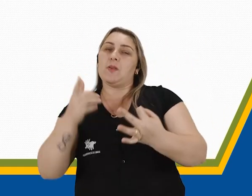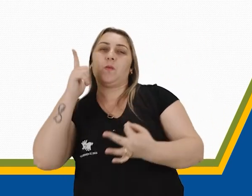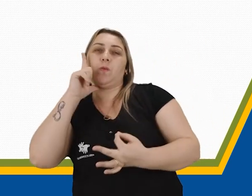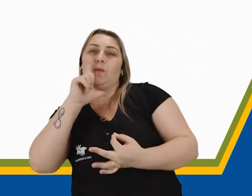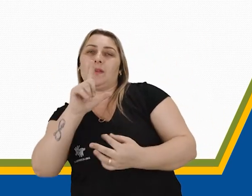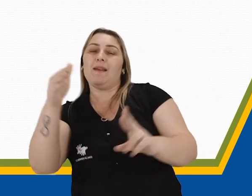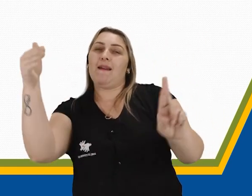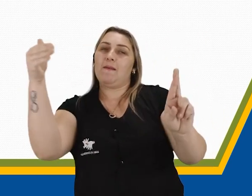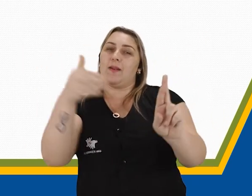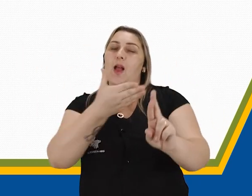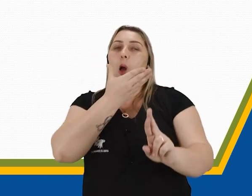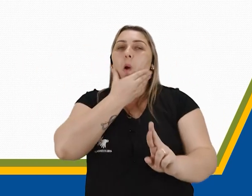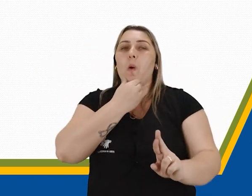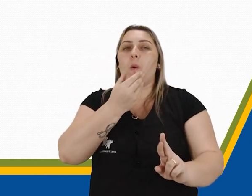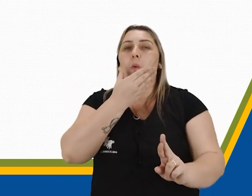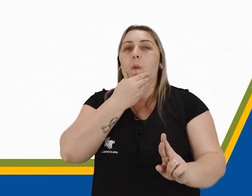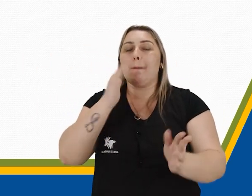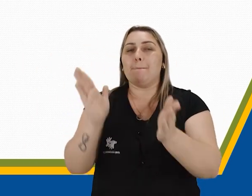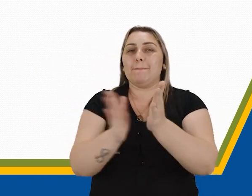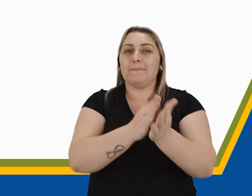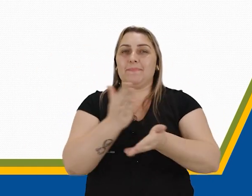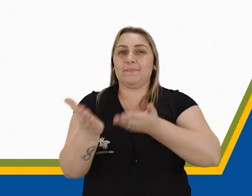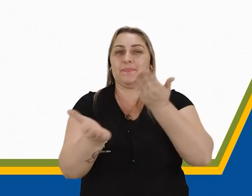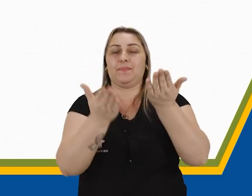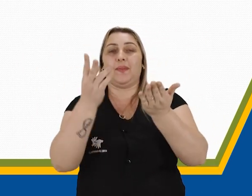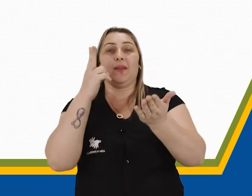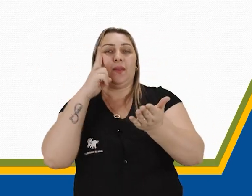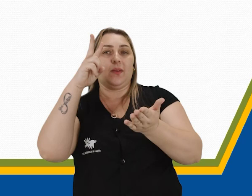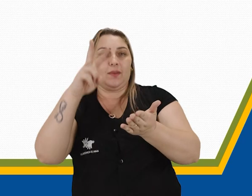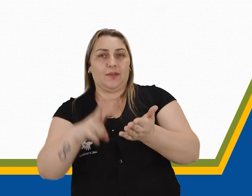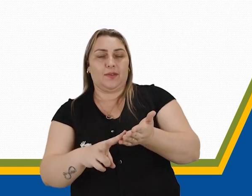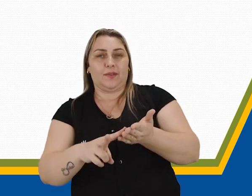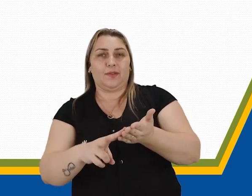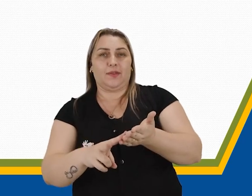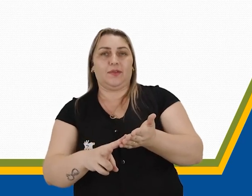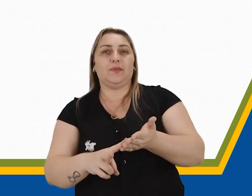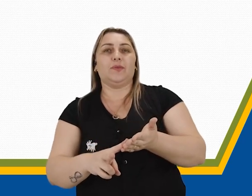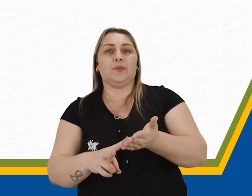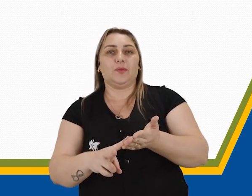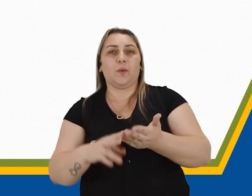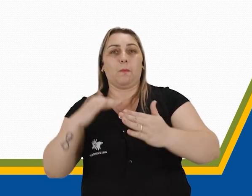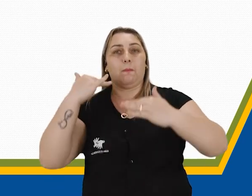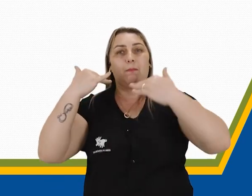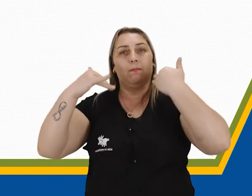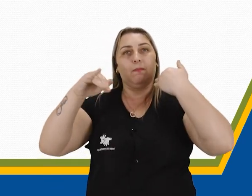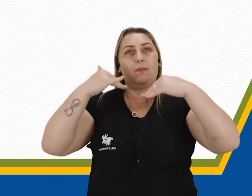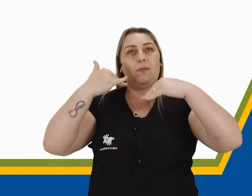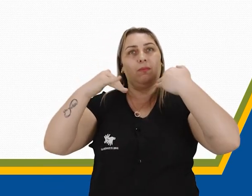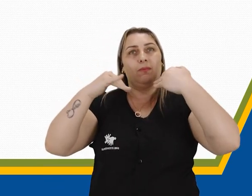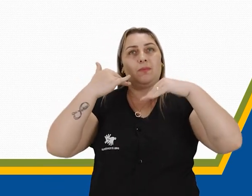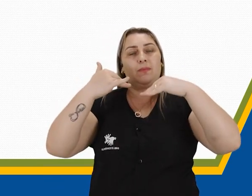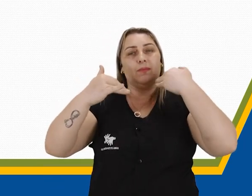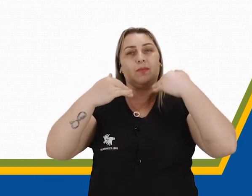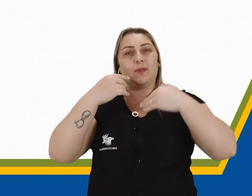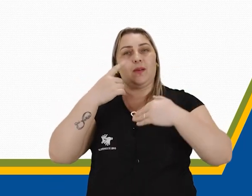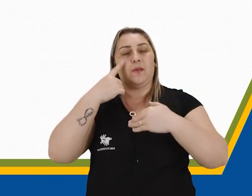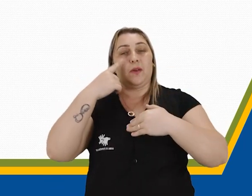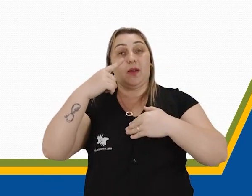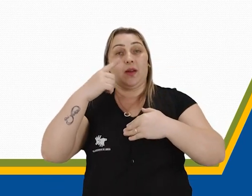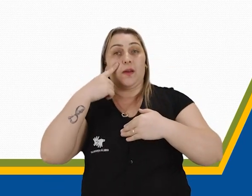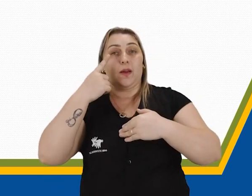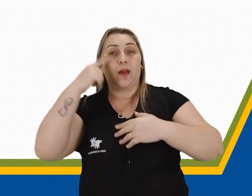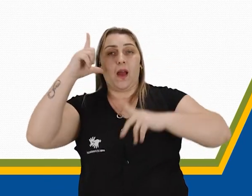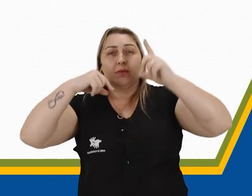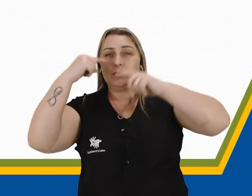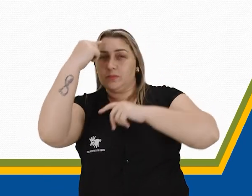representar o homem de uma maneira magnífica. Observem essa cena, o movimento. Observem a expressão do